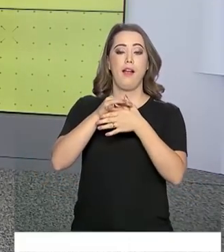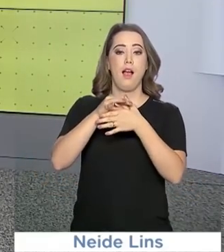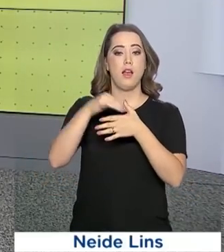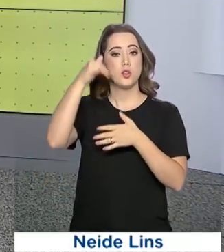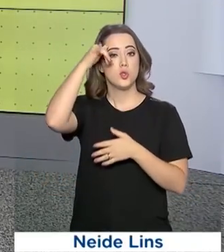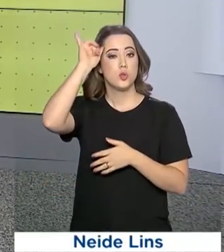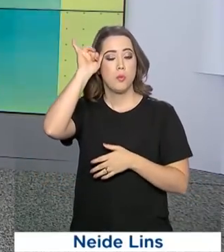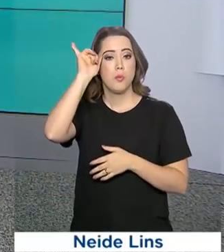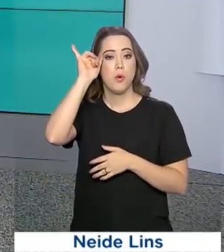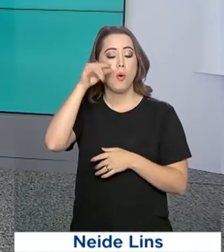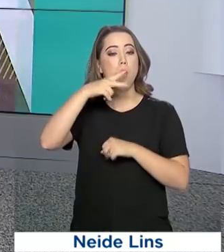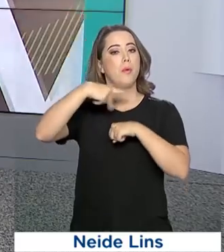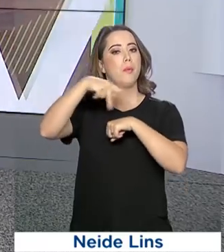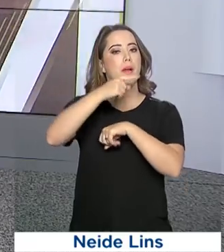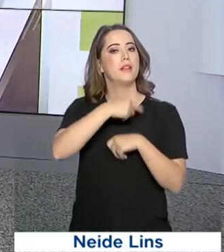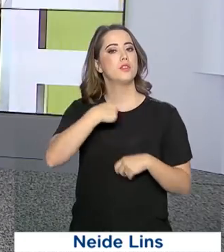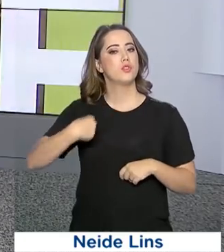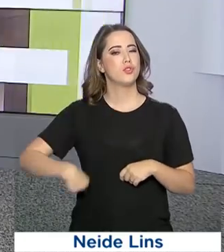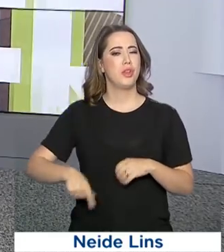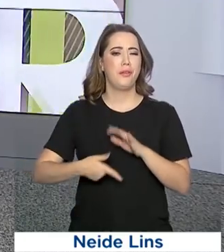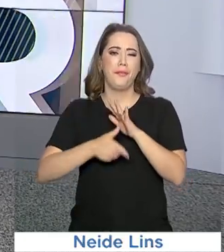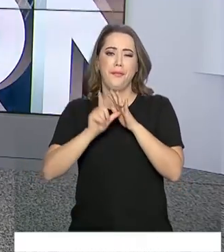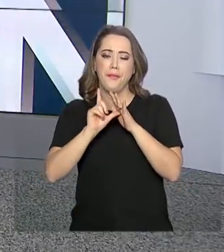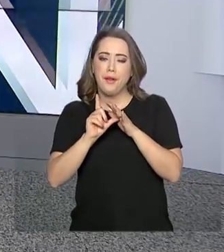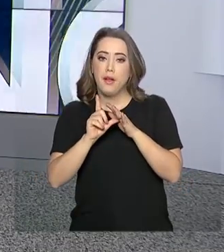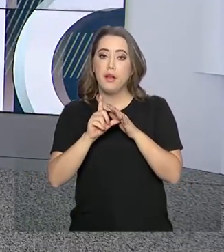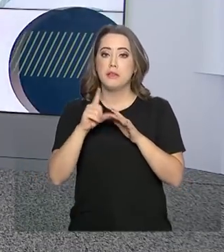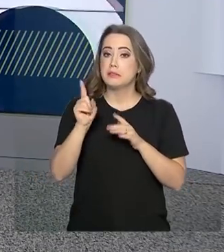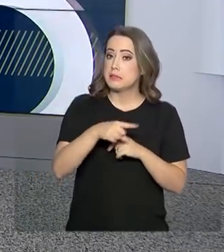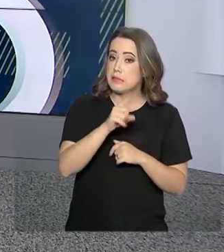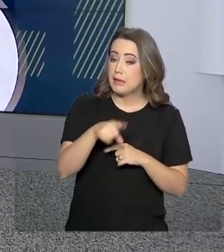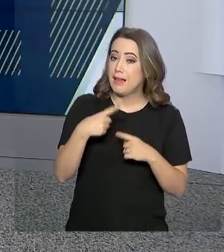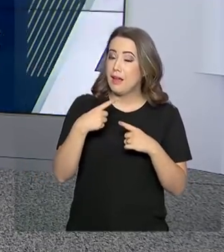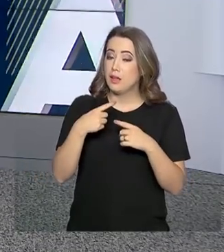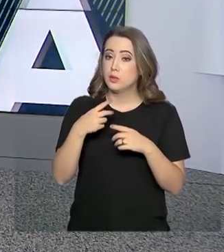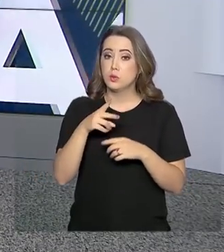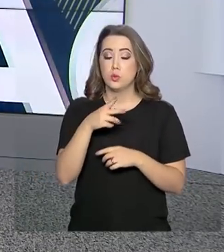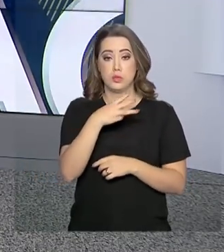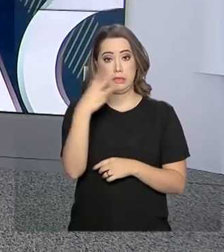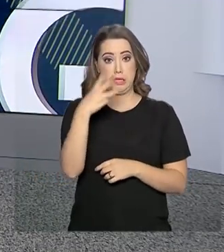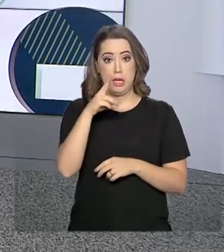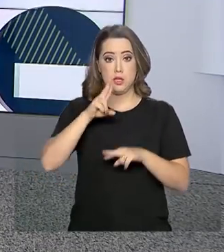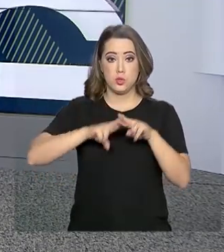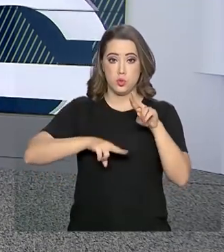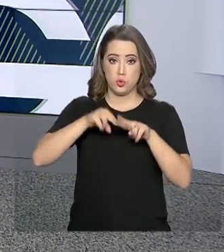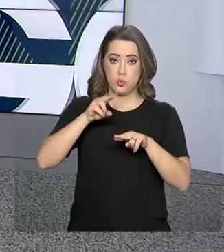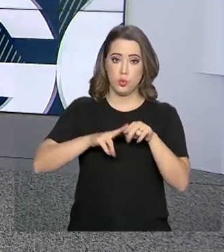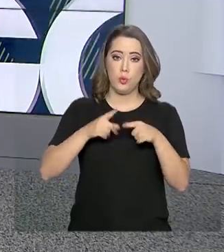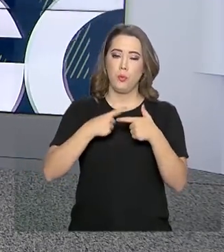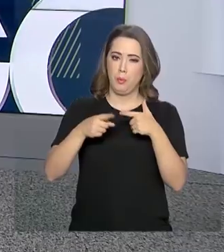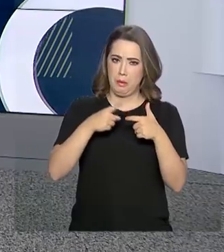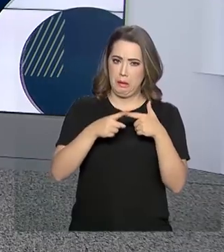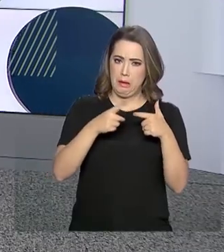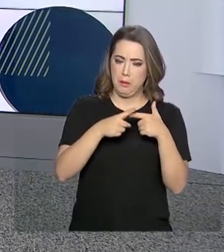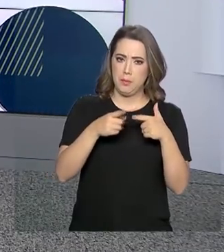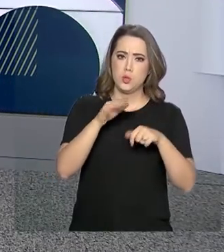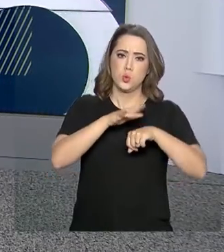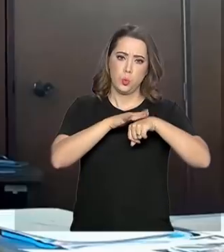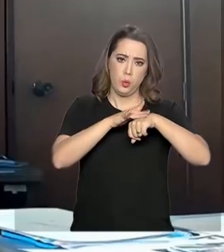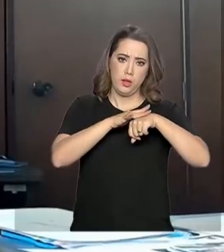China. As vendas estavam suspensas desde o dia 3 de junho por causa da notificação de uma doença no Mato Grosso.